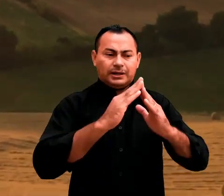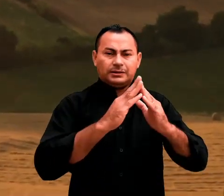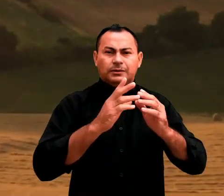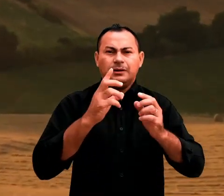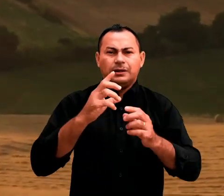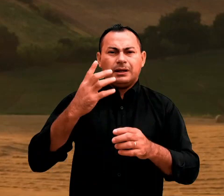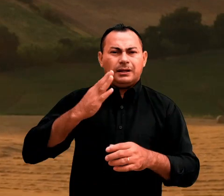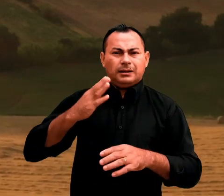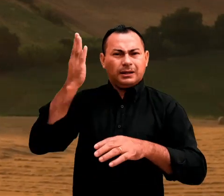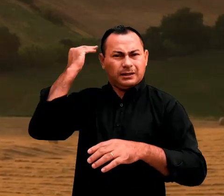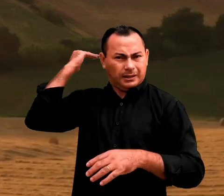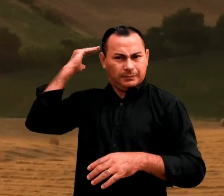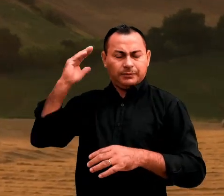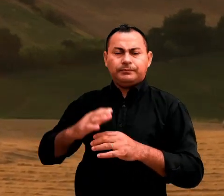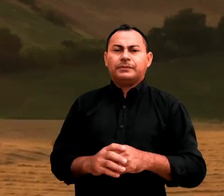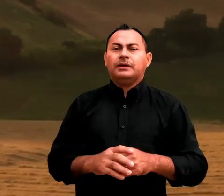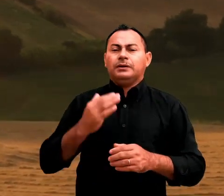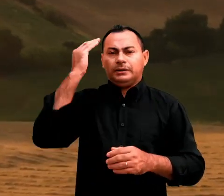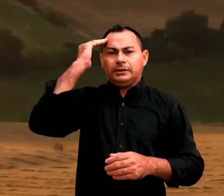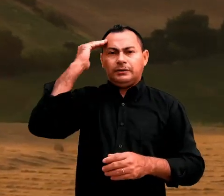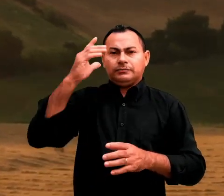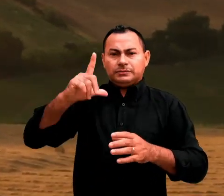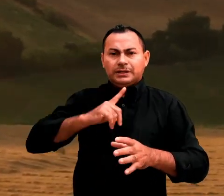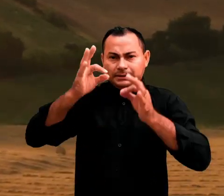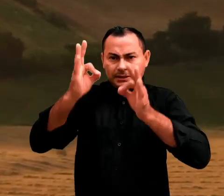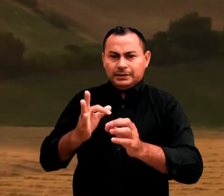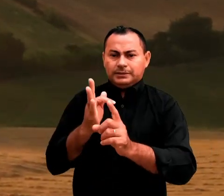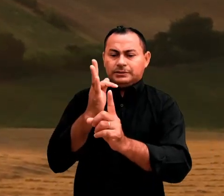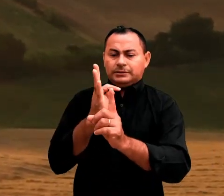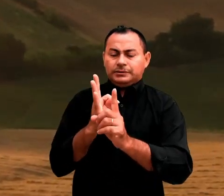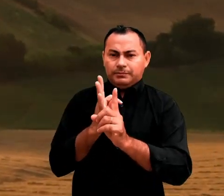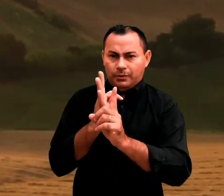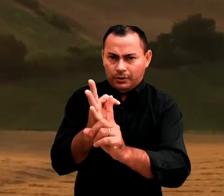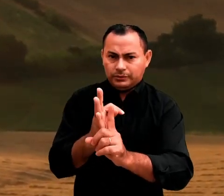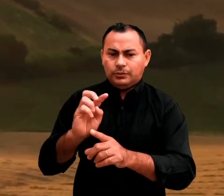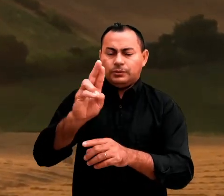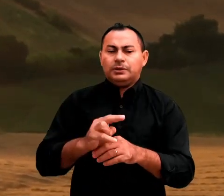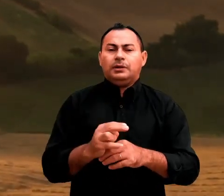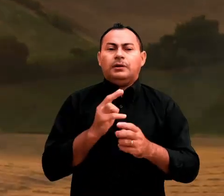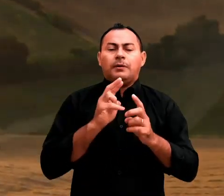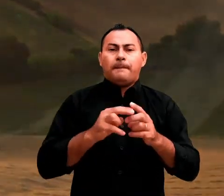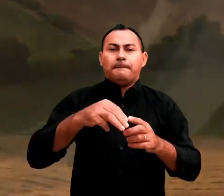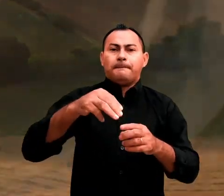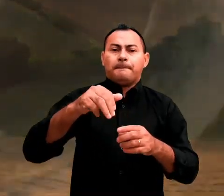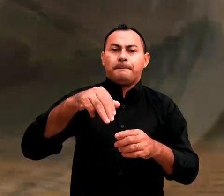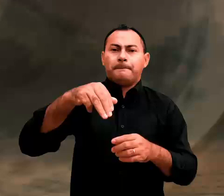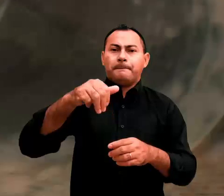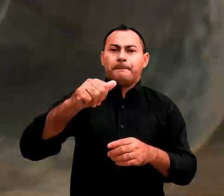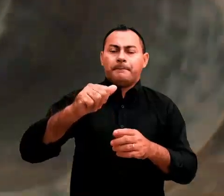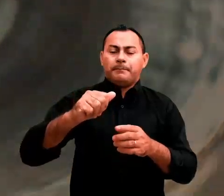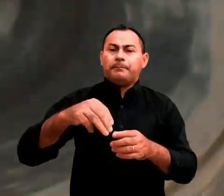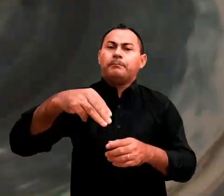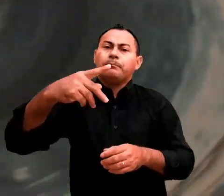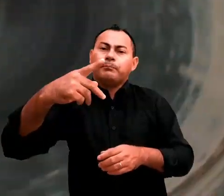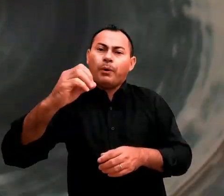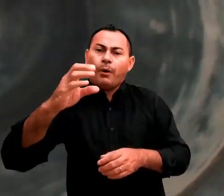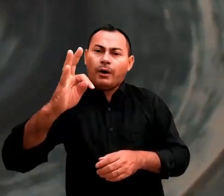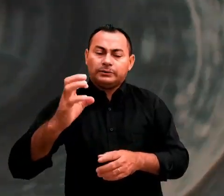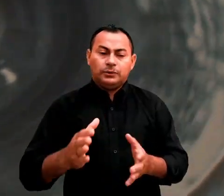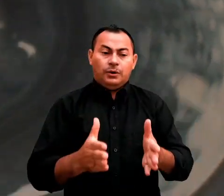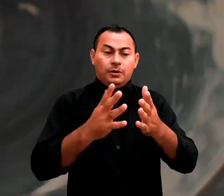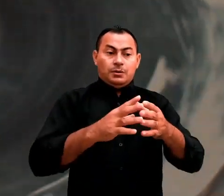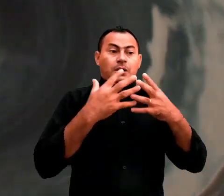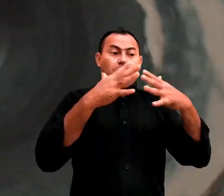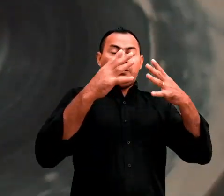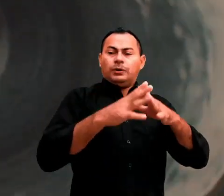Tenho certeza que Timóteo entendeu a ilustração de Paulo. Naqueles dias, eles usavam muitos vasos ou potes em casa. Alguns deles tinham funções